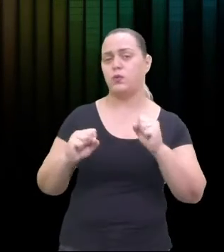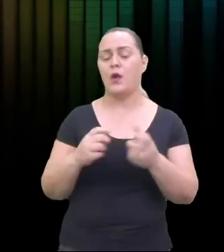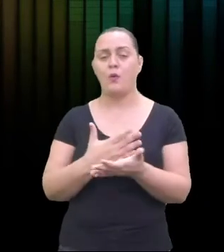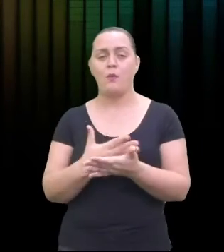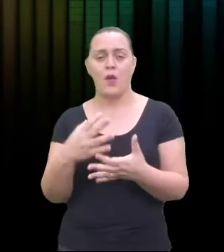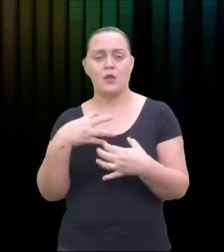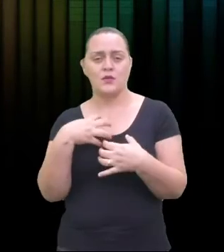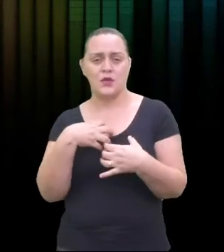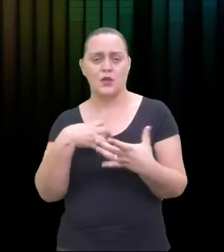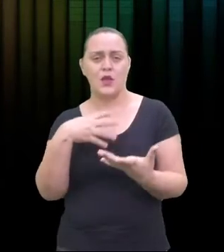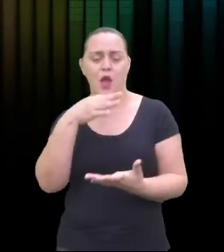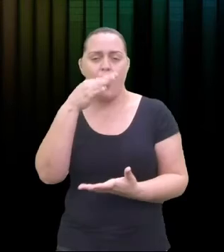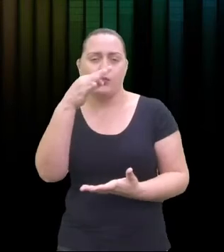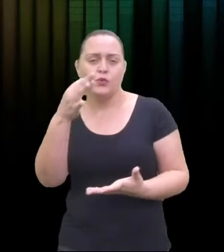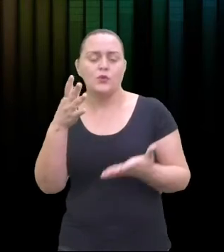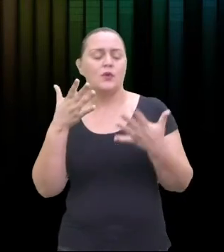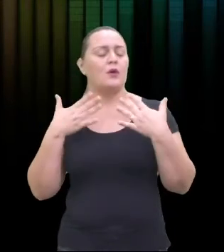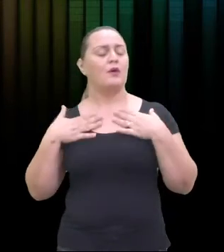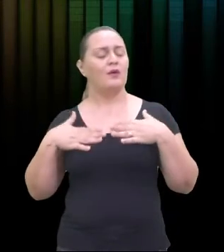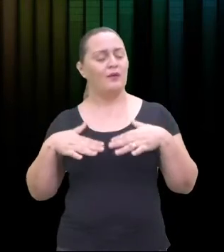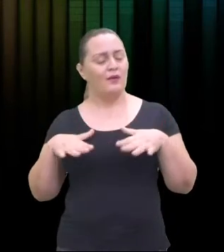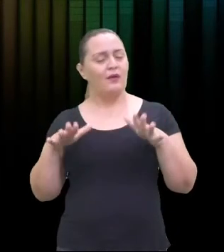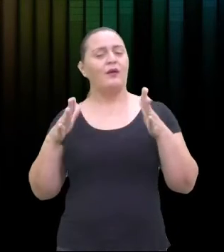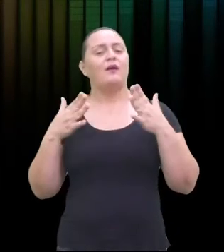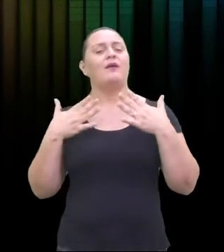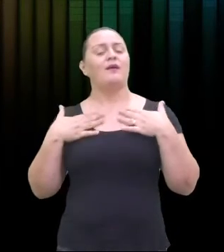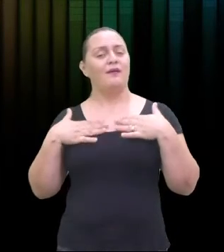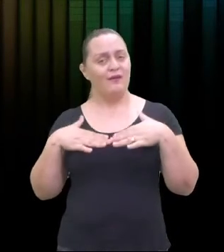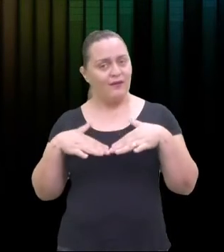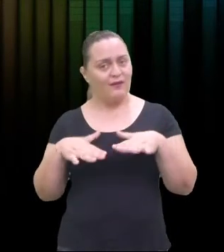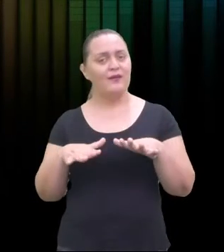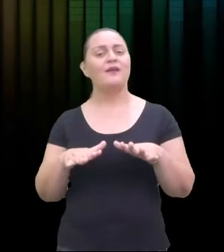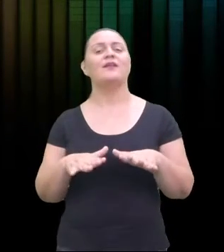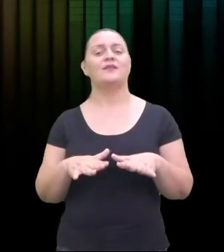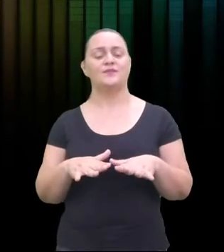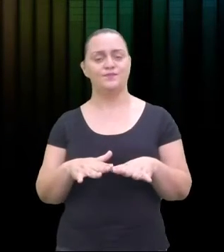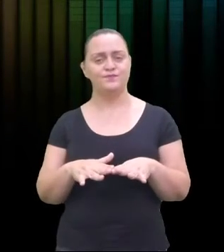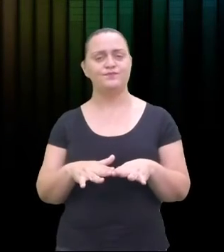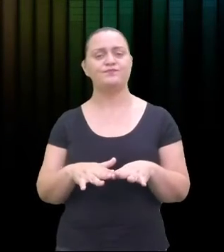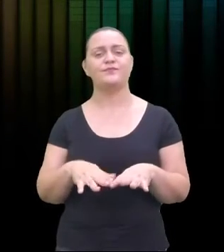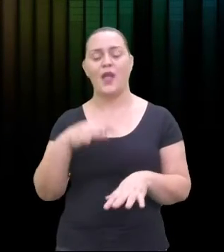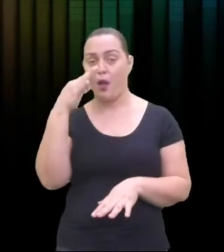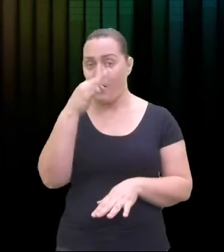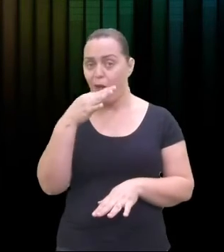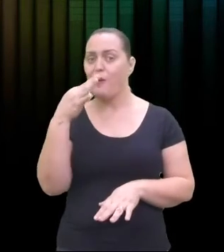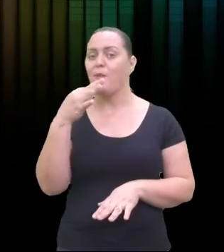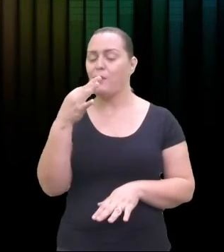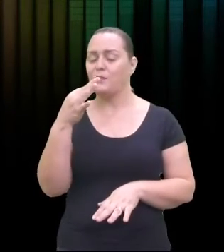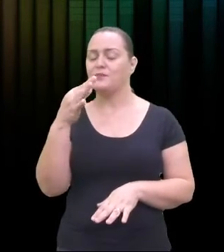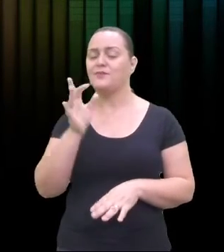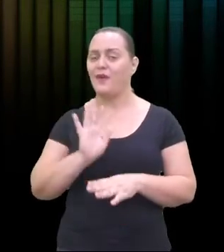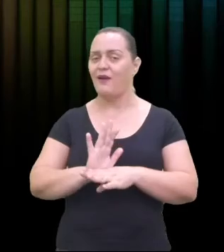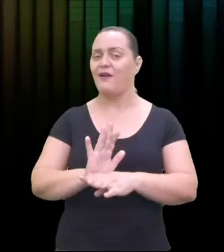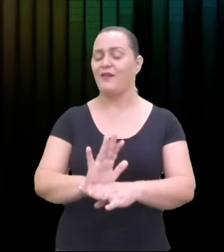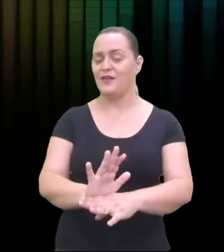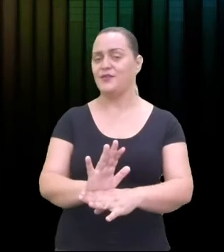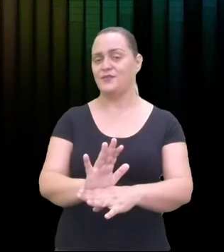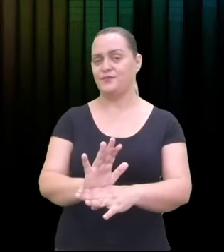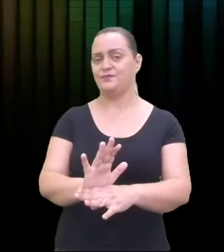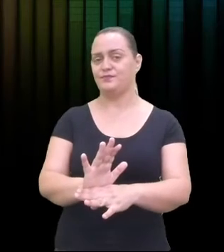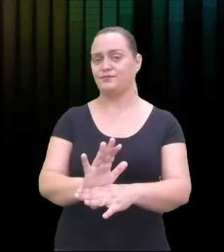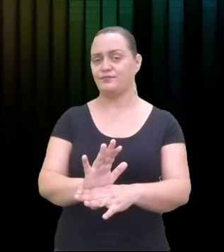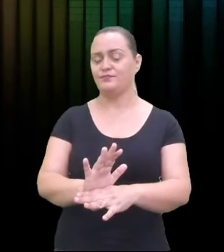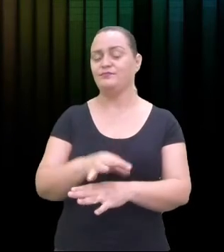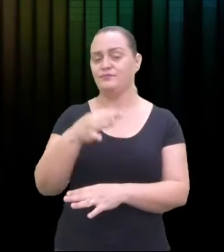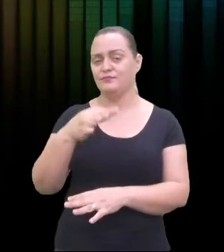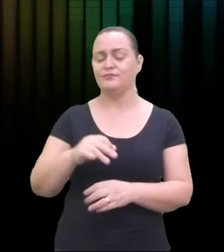Olha para você ver. Os cérebros são ativados. Olha como o nosso cérebro é. Os nossos cérebros são ativados. Para quem quer